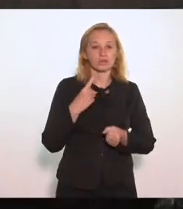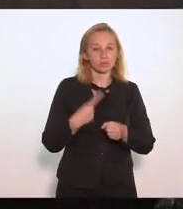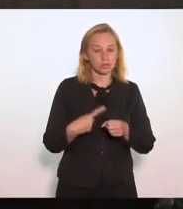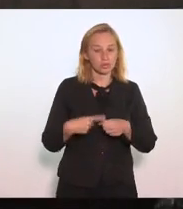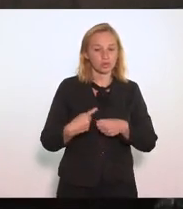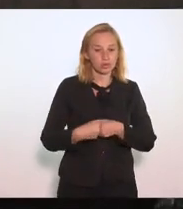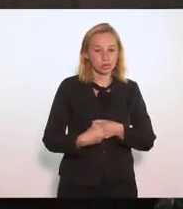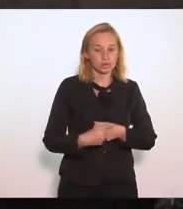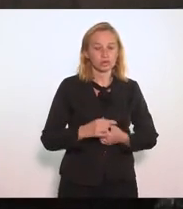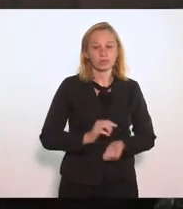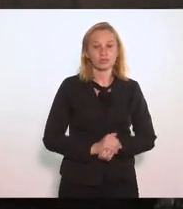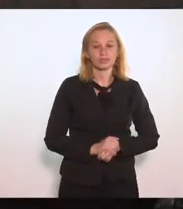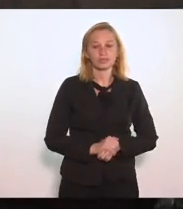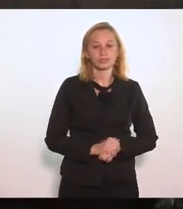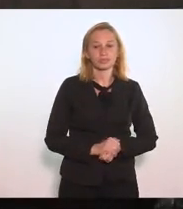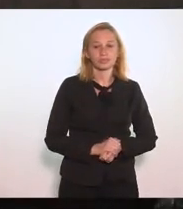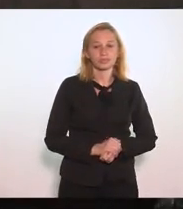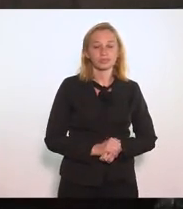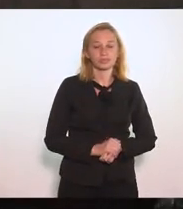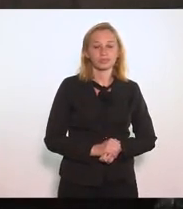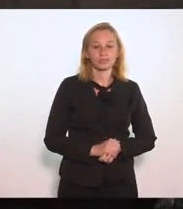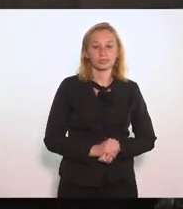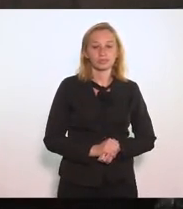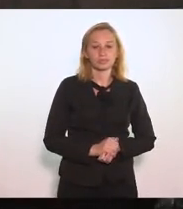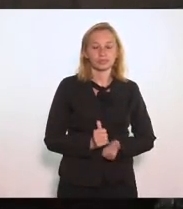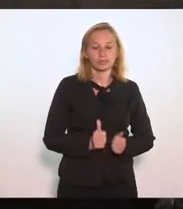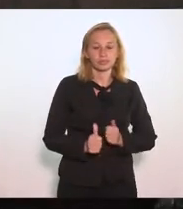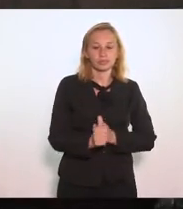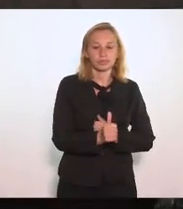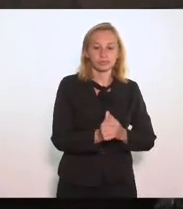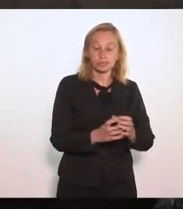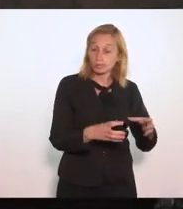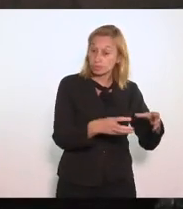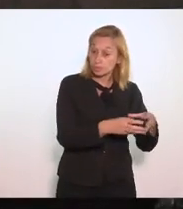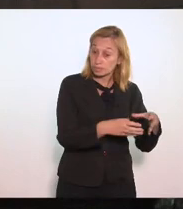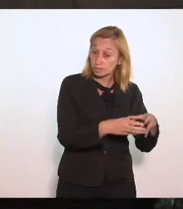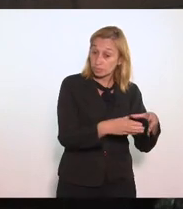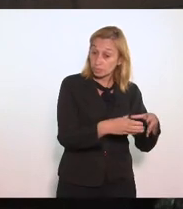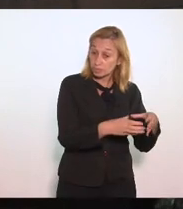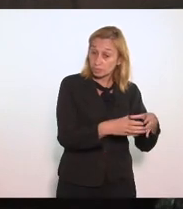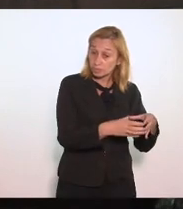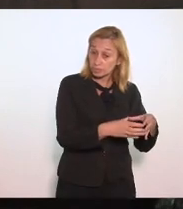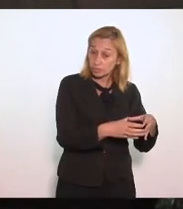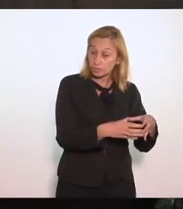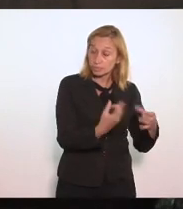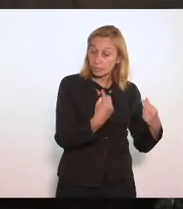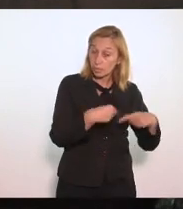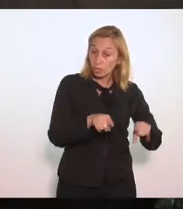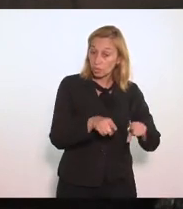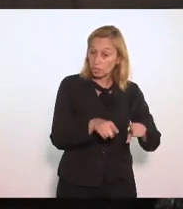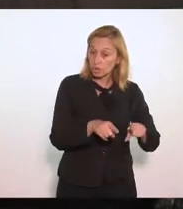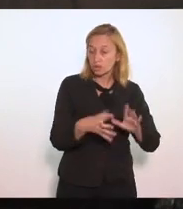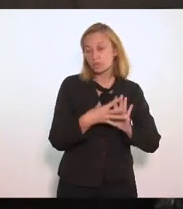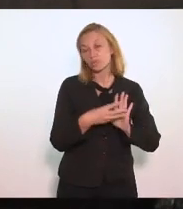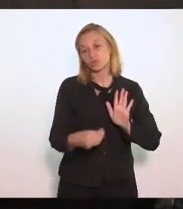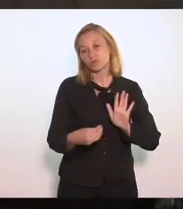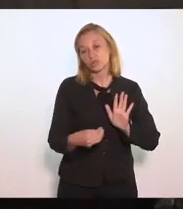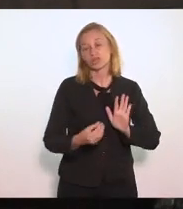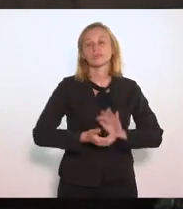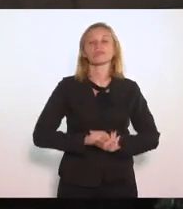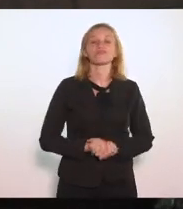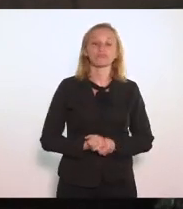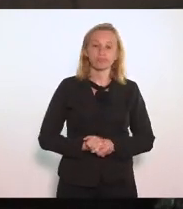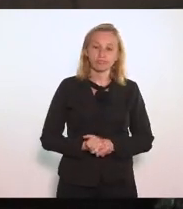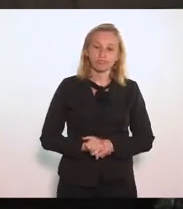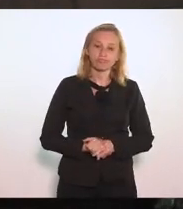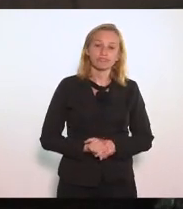Enfrentando Grupos Secretários Que eram Contrários A esse modelo De concessão